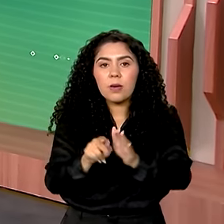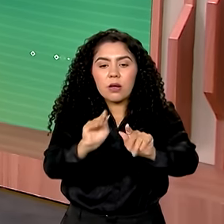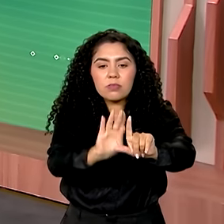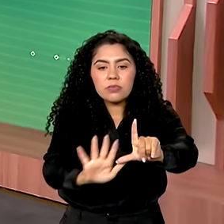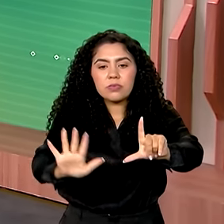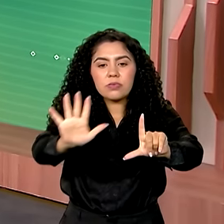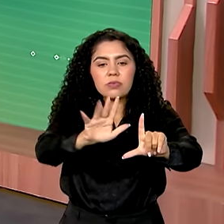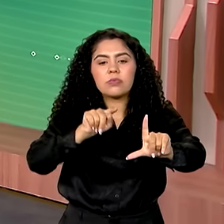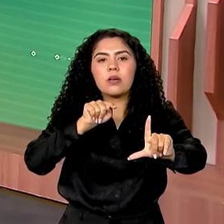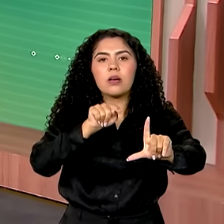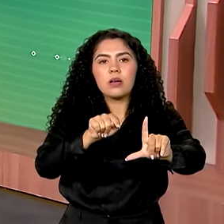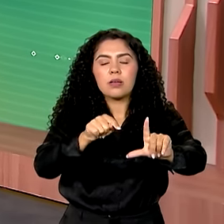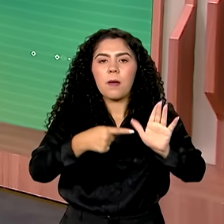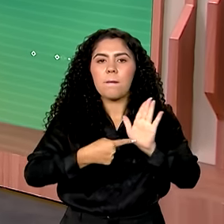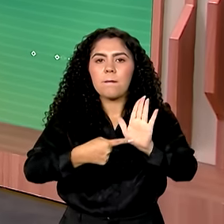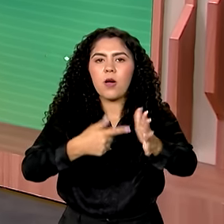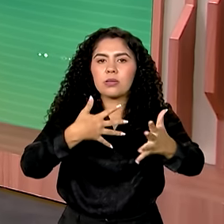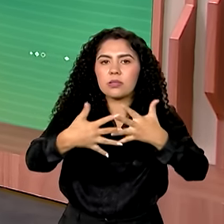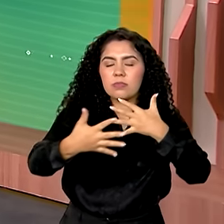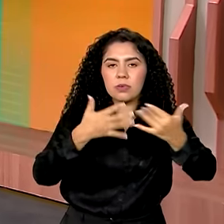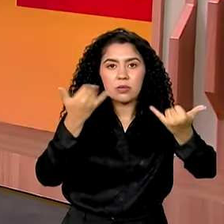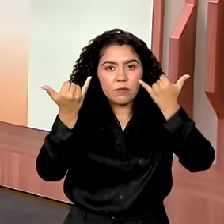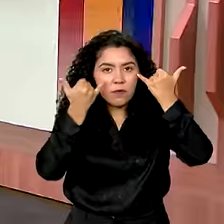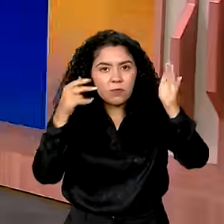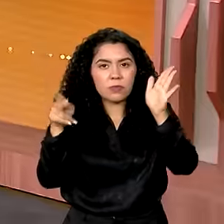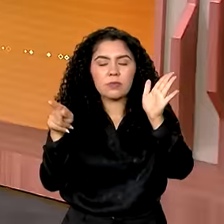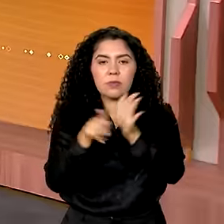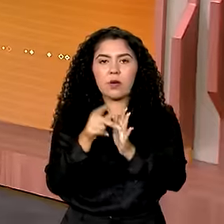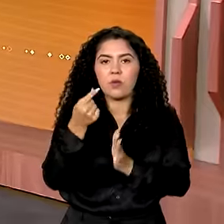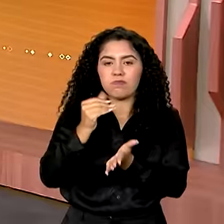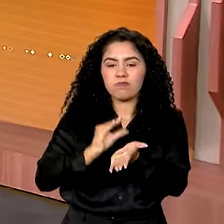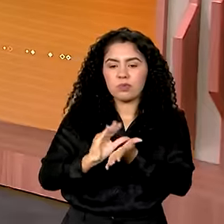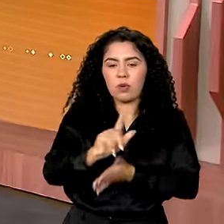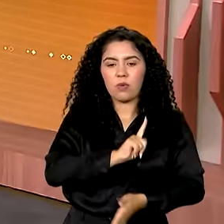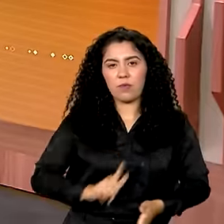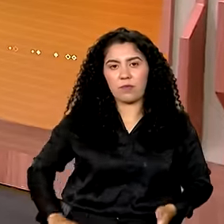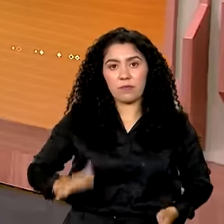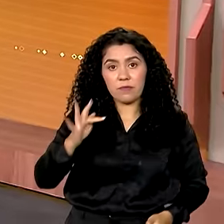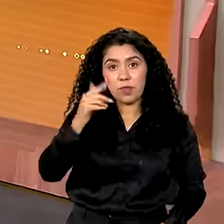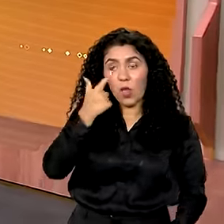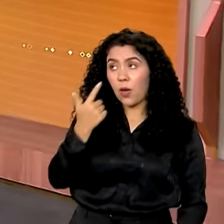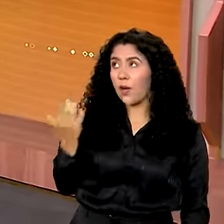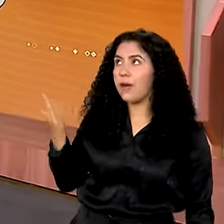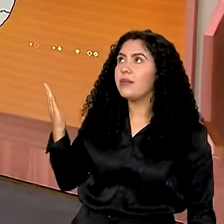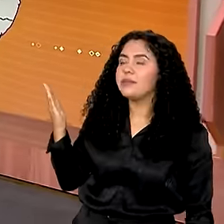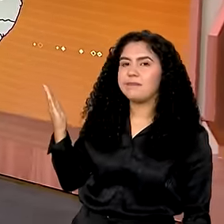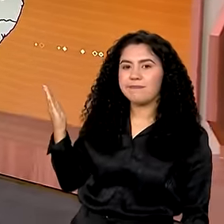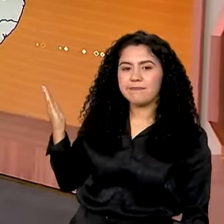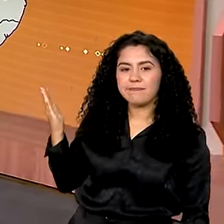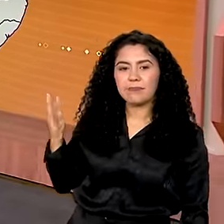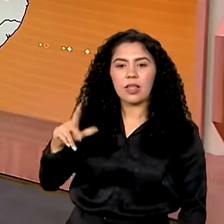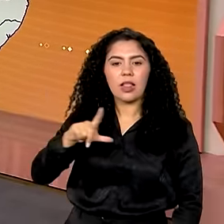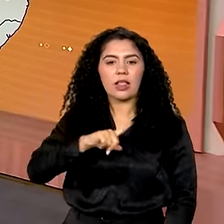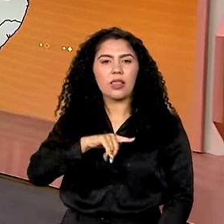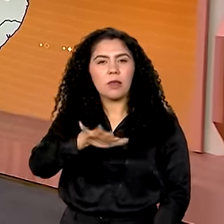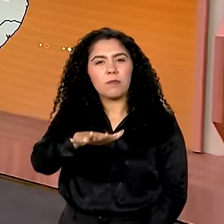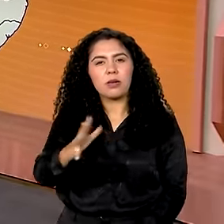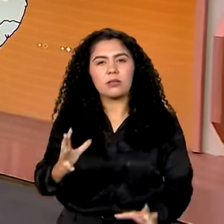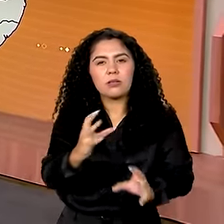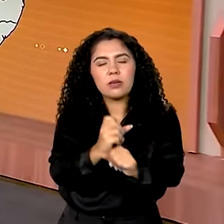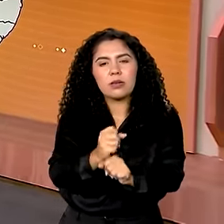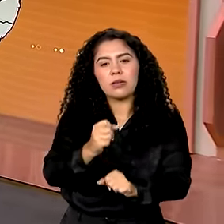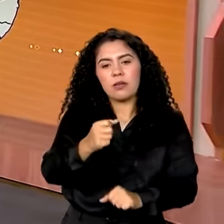transparência os investimentos federais em todo o país. Vamos ver aqui no mapa? O município de Salvaterra tem pouco mais de